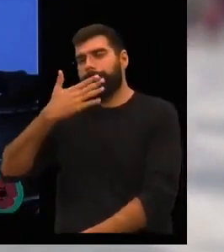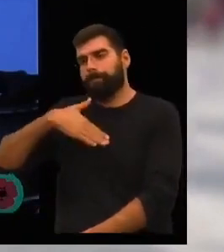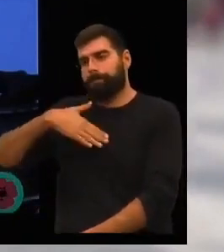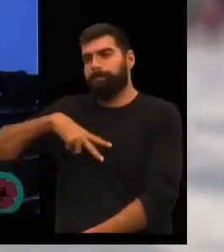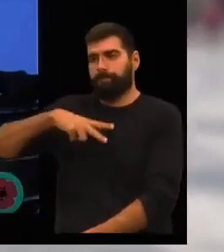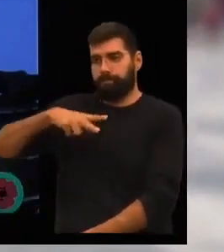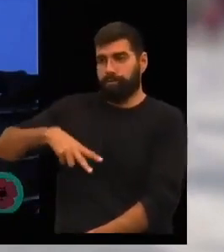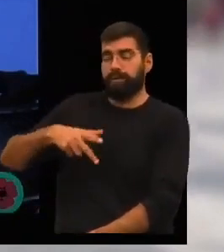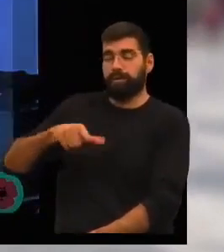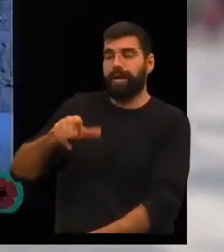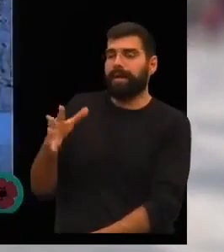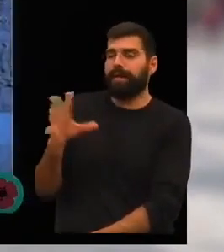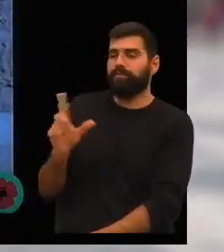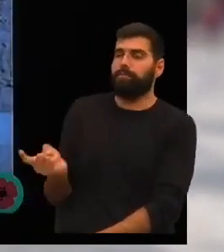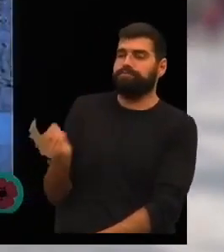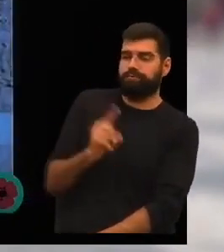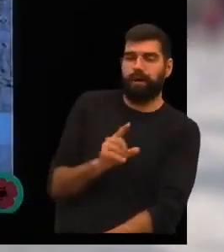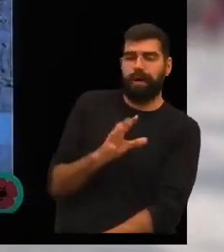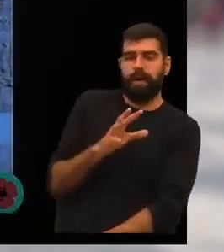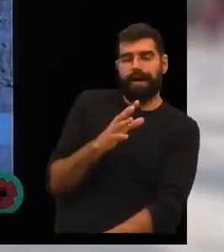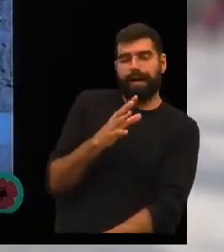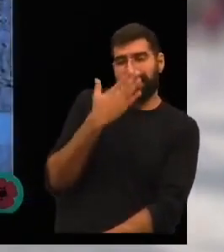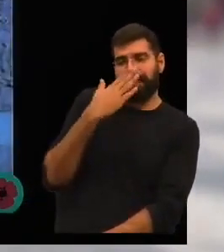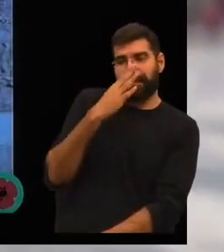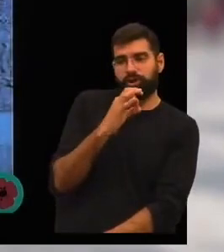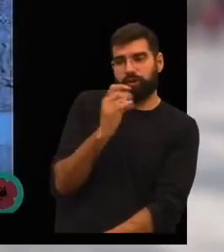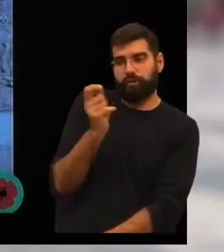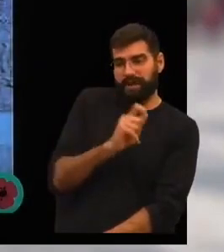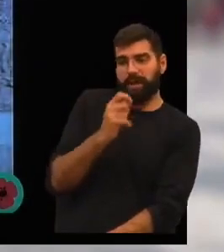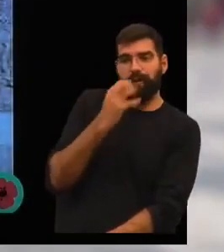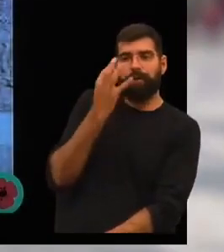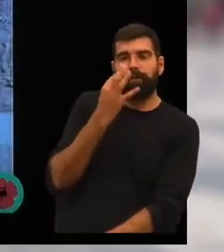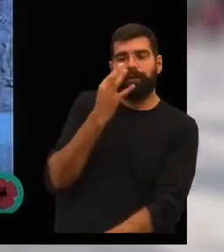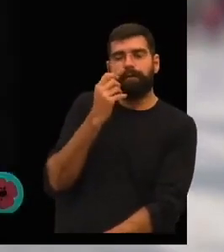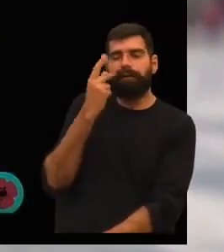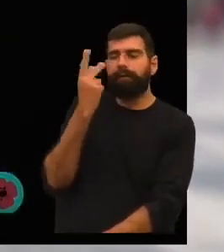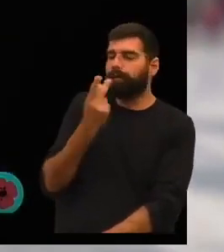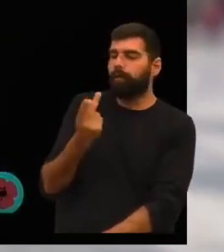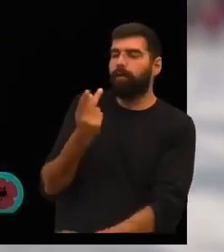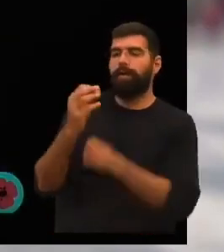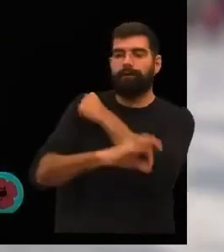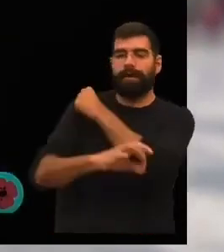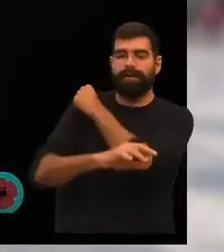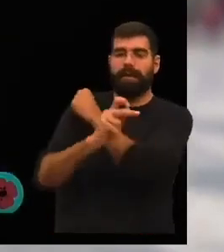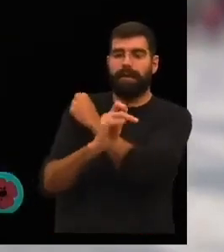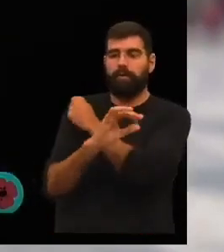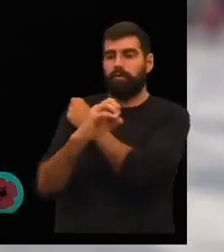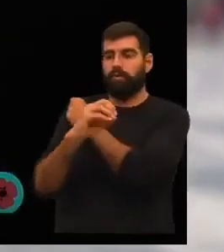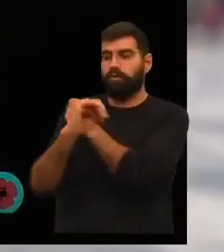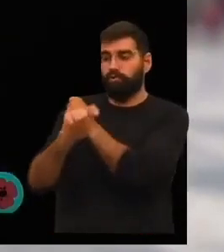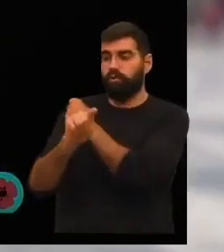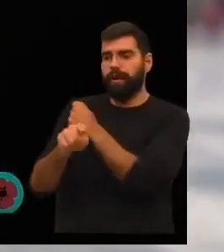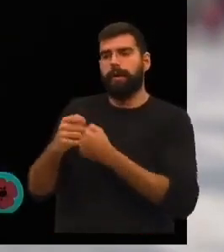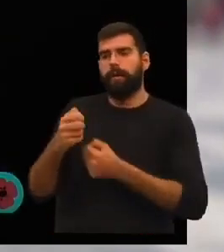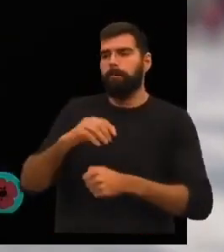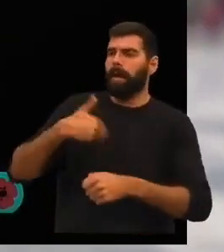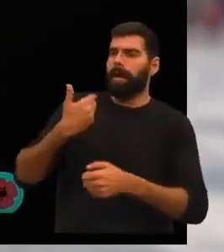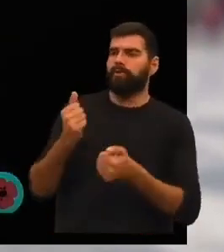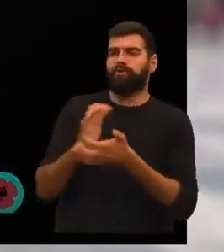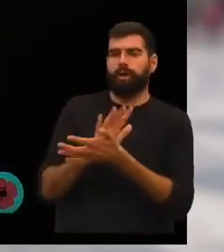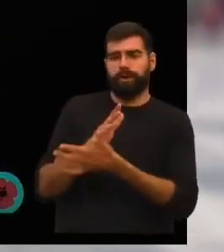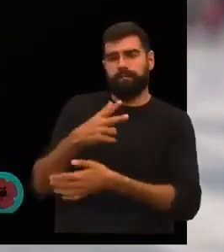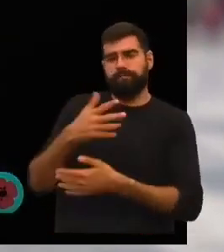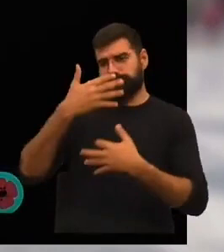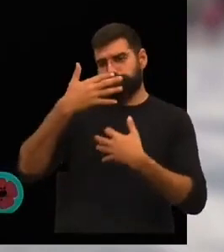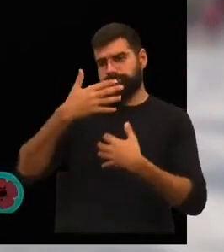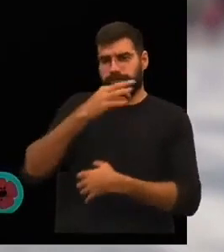Lisboa, para onde veio aos 18 meses e onde viveu naquela que é hoje a freguesia de Arroios, tornou-se jornalista profissional e um profícuo